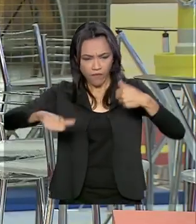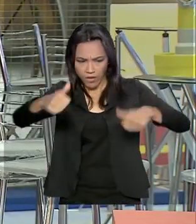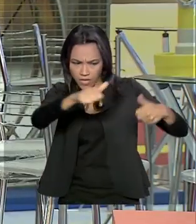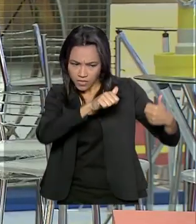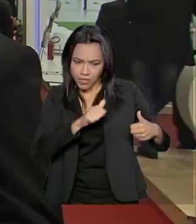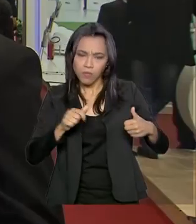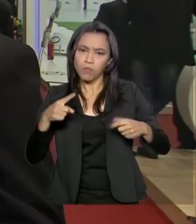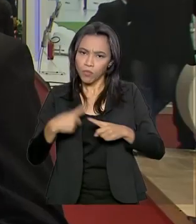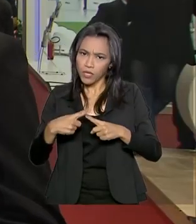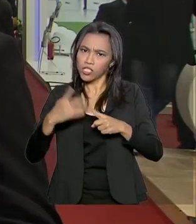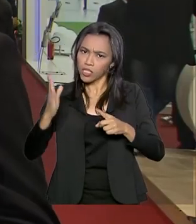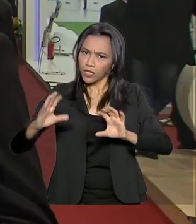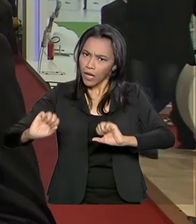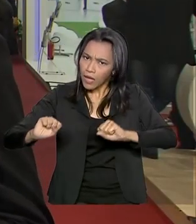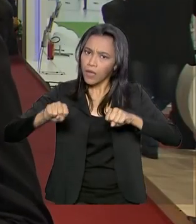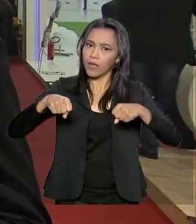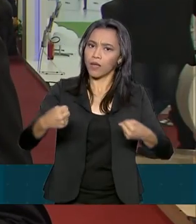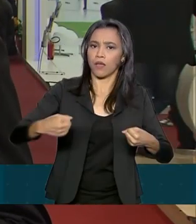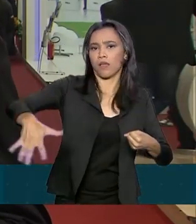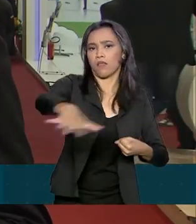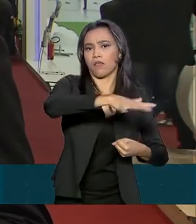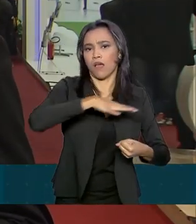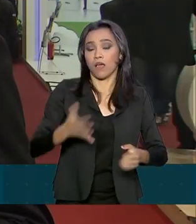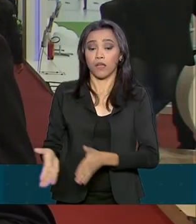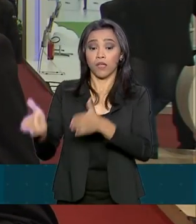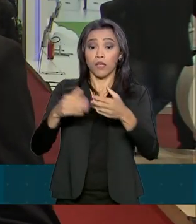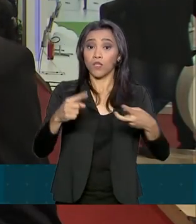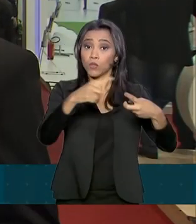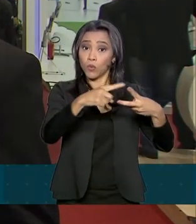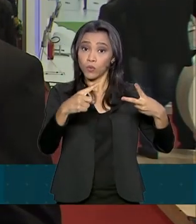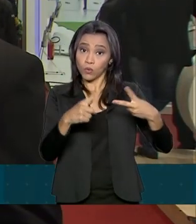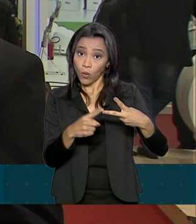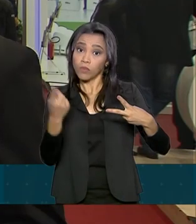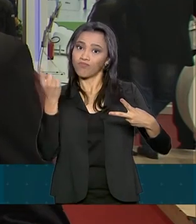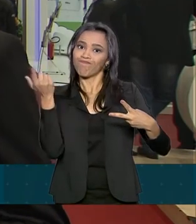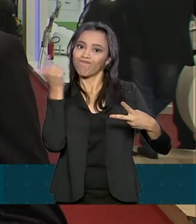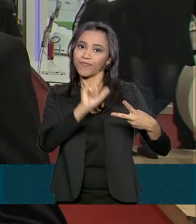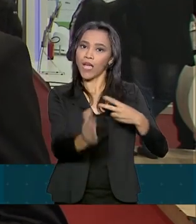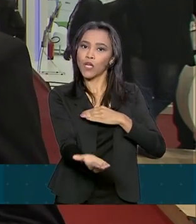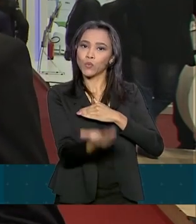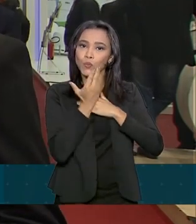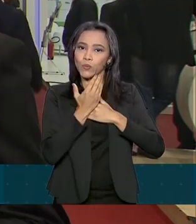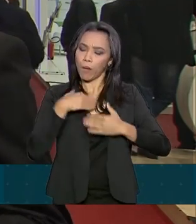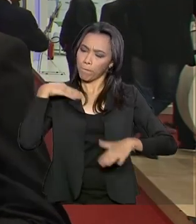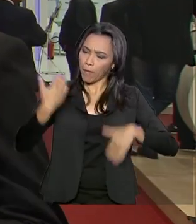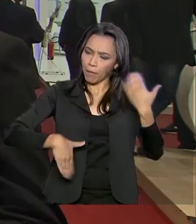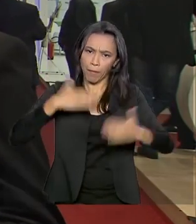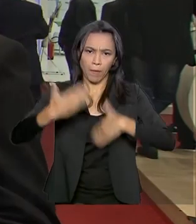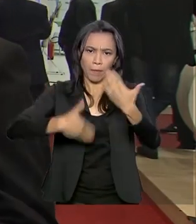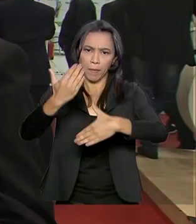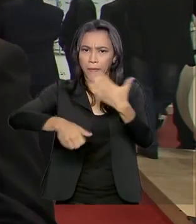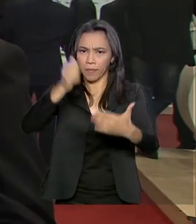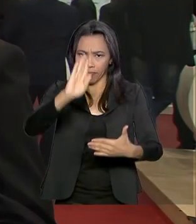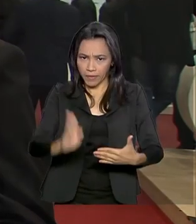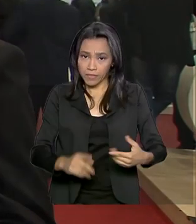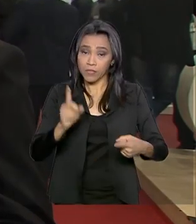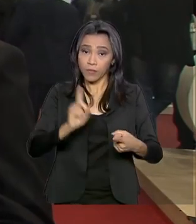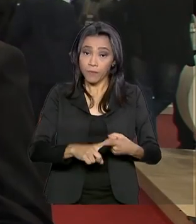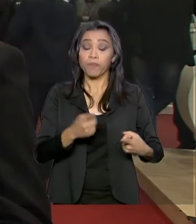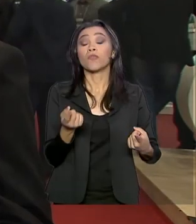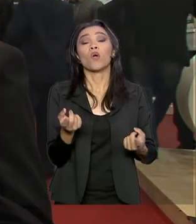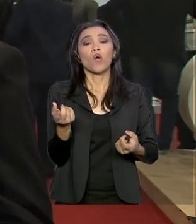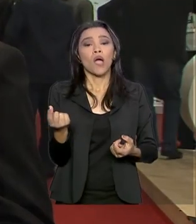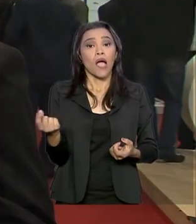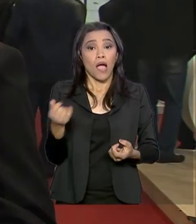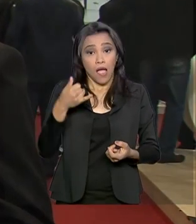o crescimento. Dois fatores contribuem para o aumento da produção de suínos e aves aqui no Brasil. O aumento do preço da carne